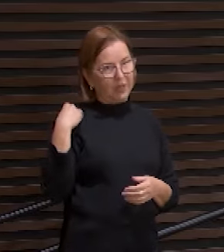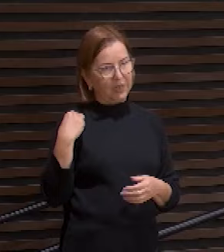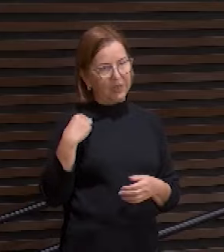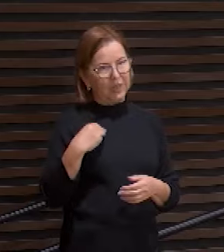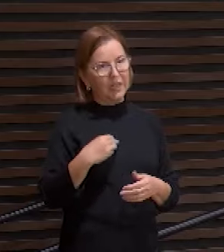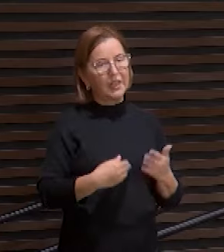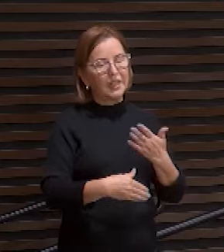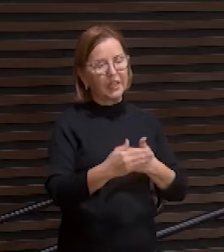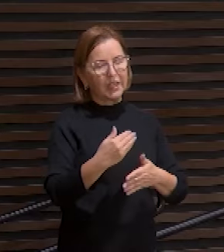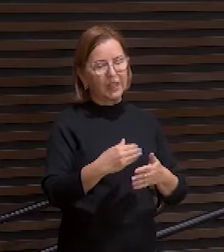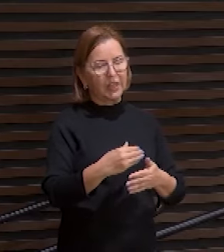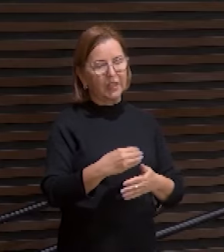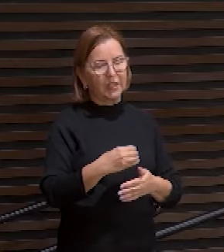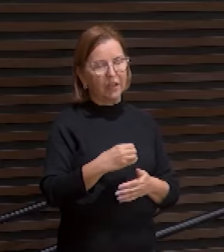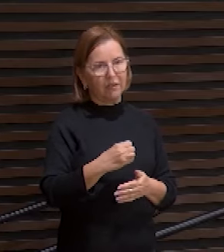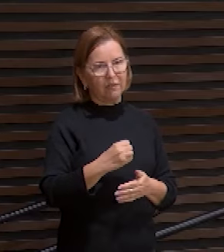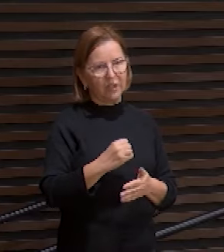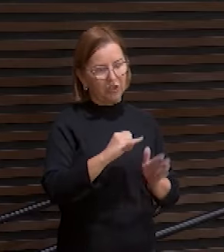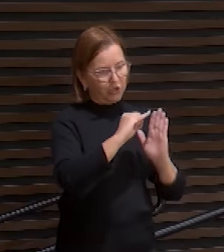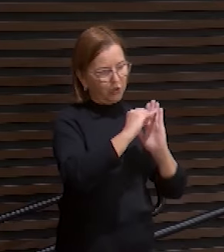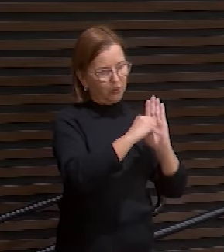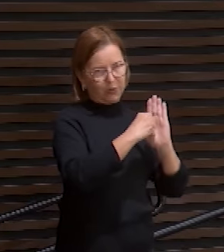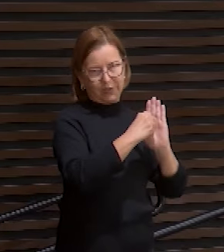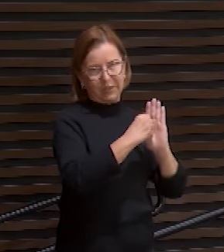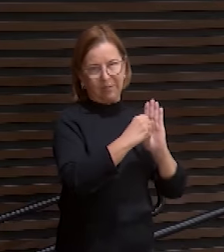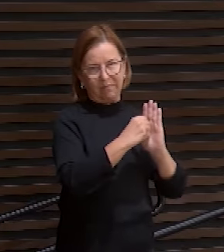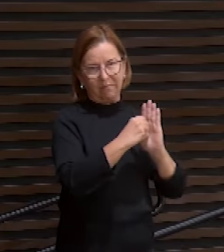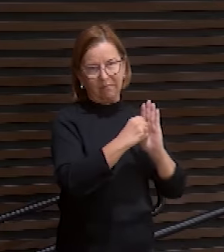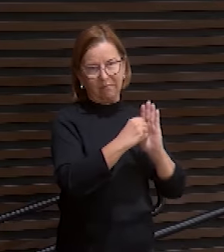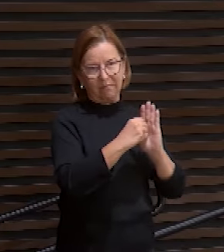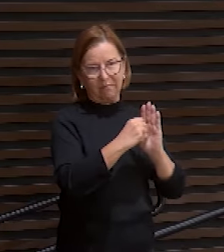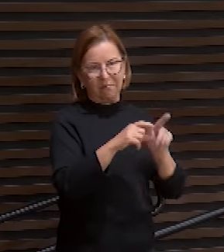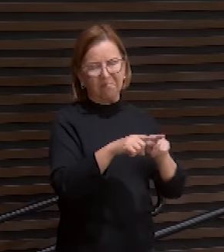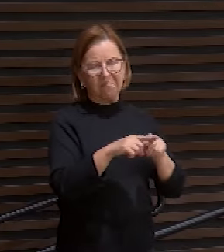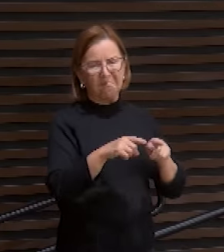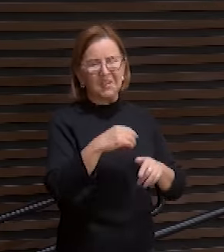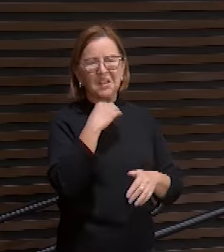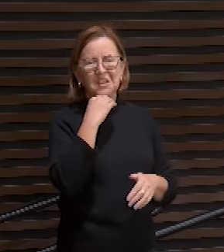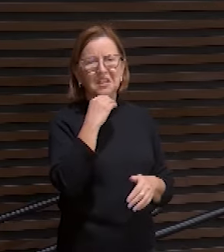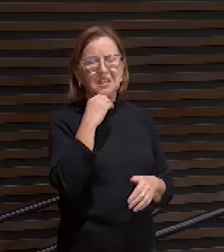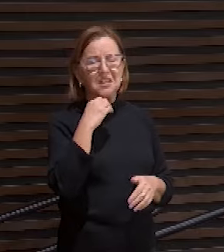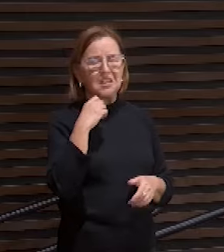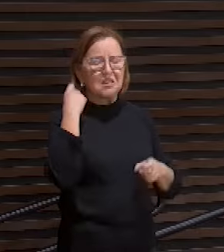messias viria da linhagem de davi porém quem dela cogitou estamos nem aí